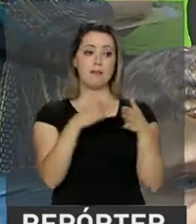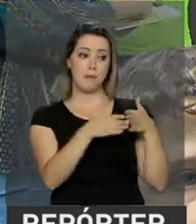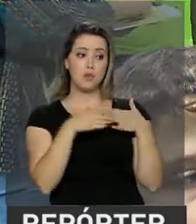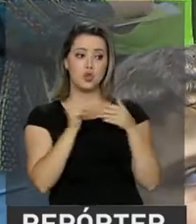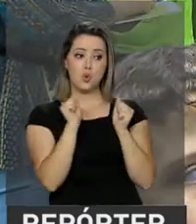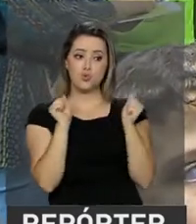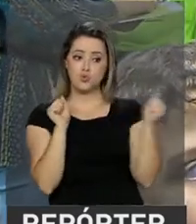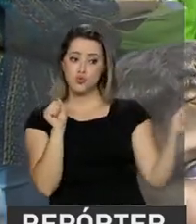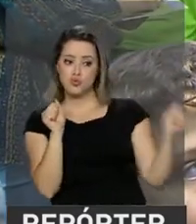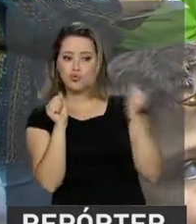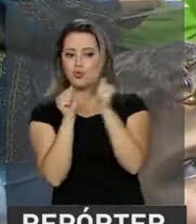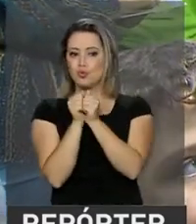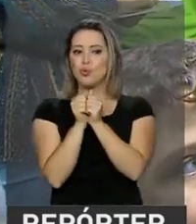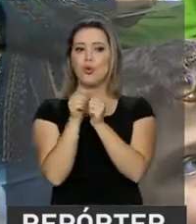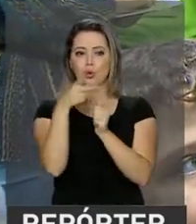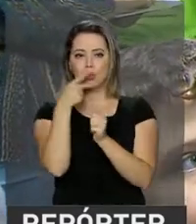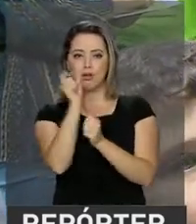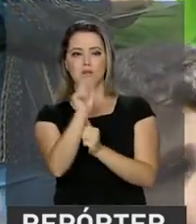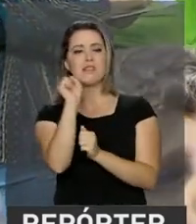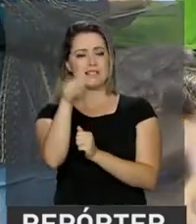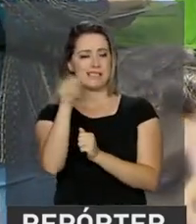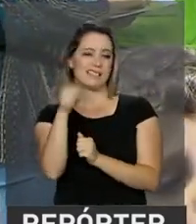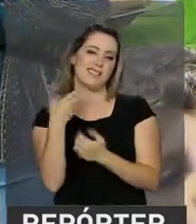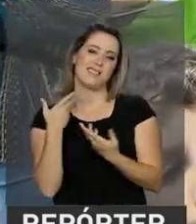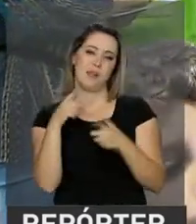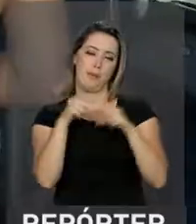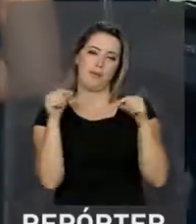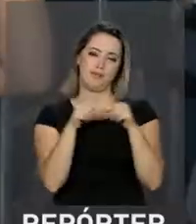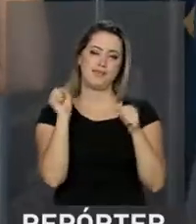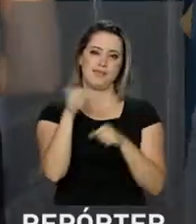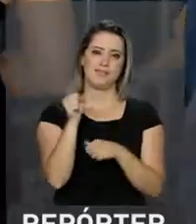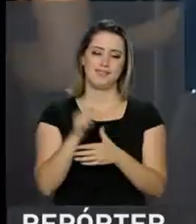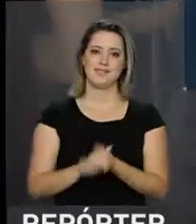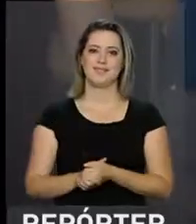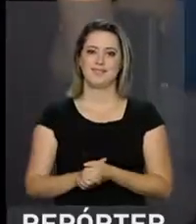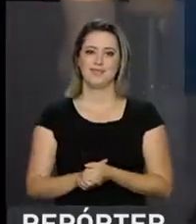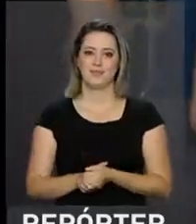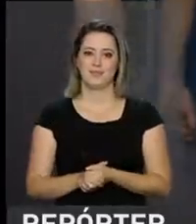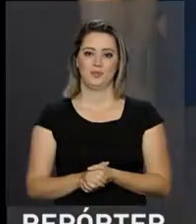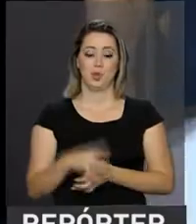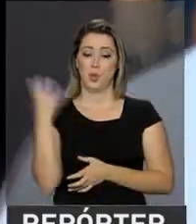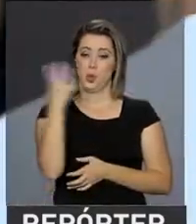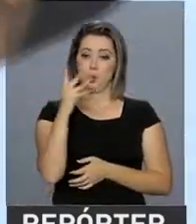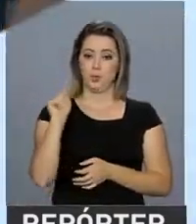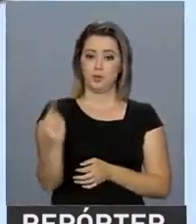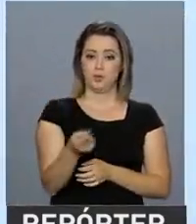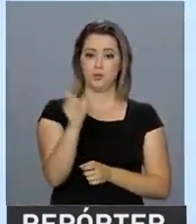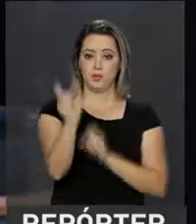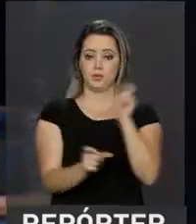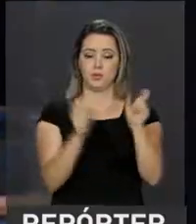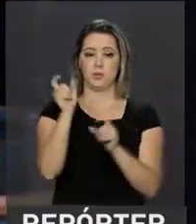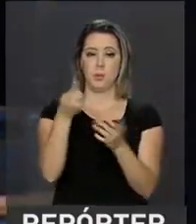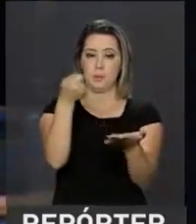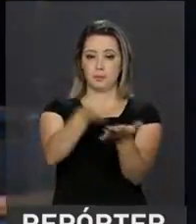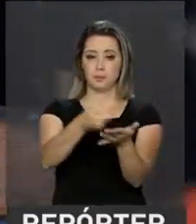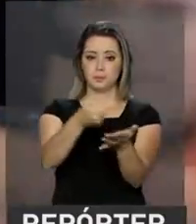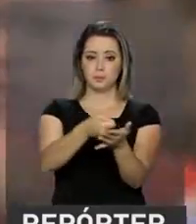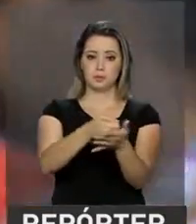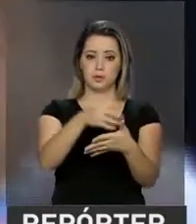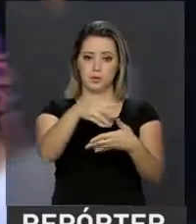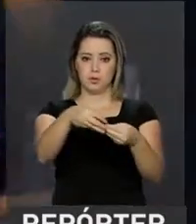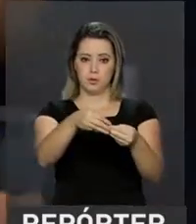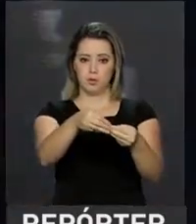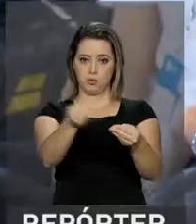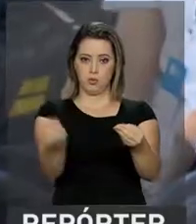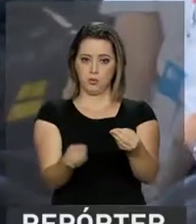trouxesse ele e eu falei que quando viesse em Brasília eu traria ele para cá. Em Brasília, 4 mil pessoas pagaram ingresso para mais de 250